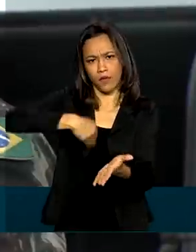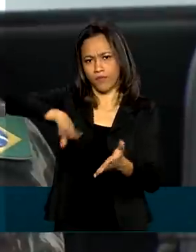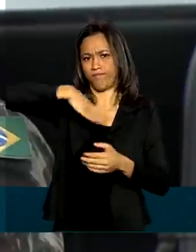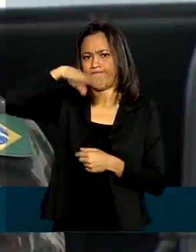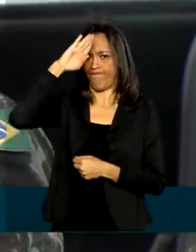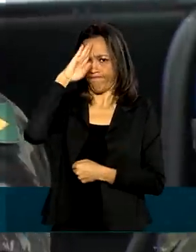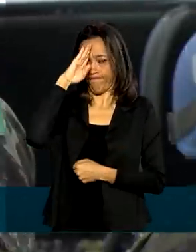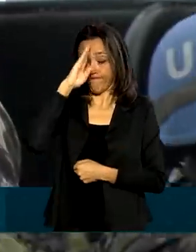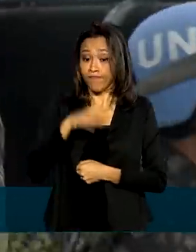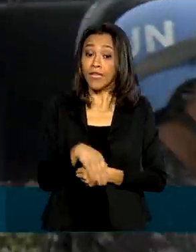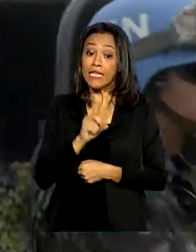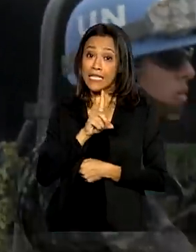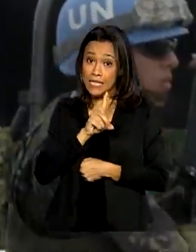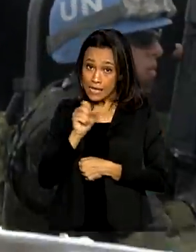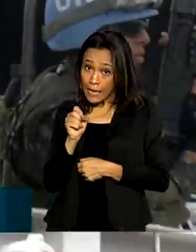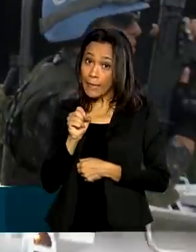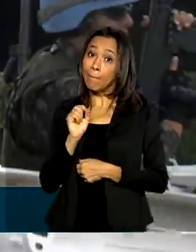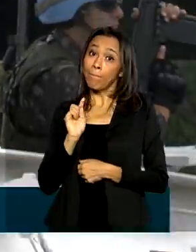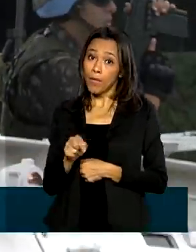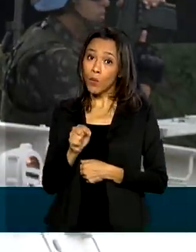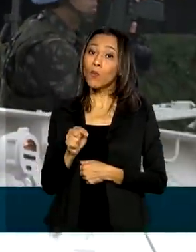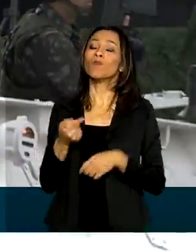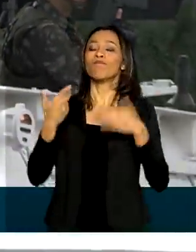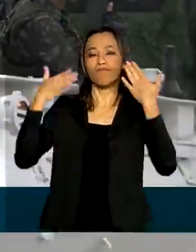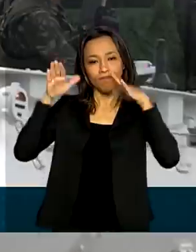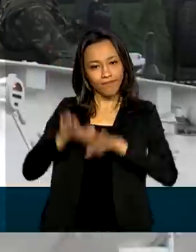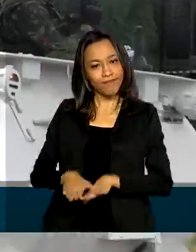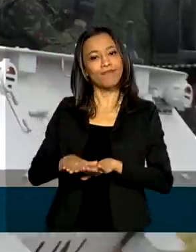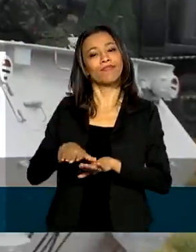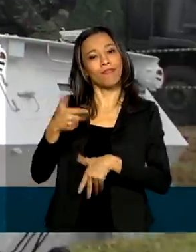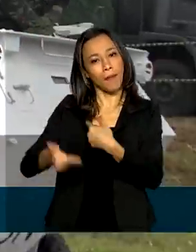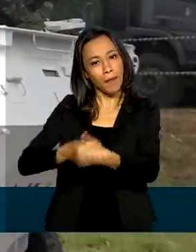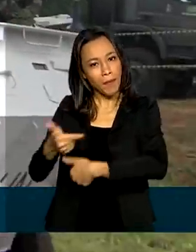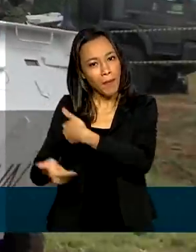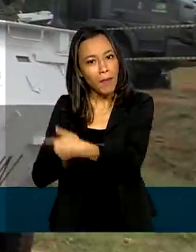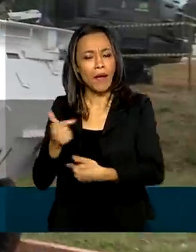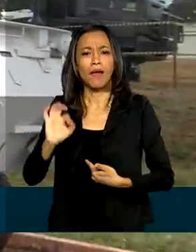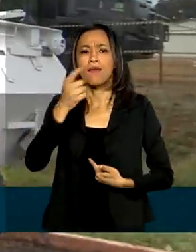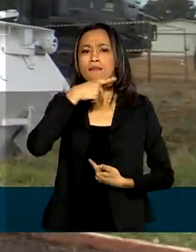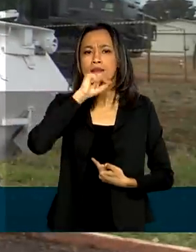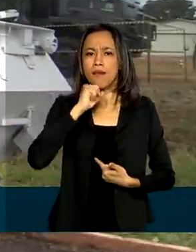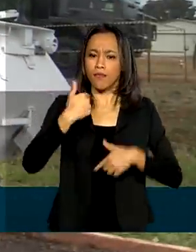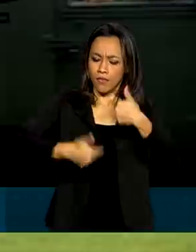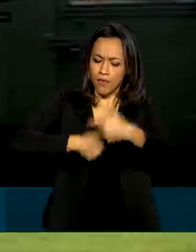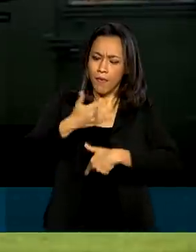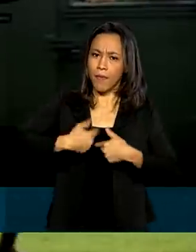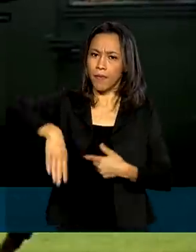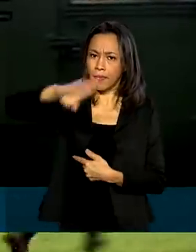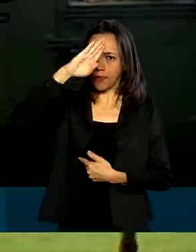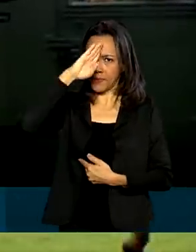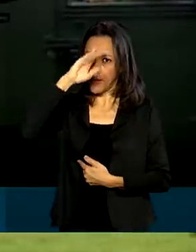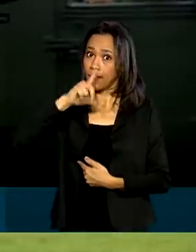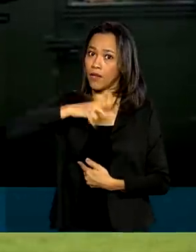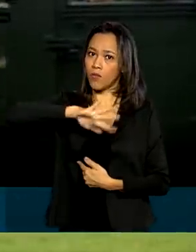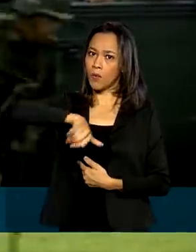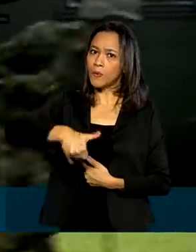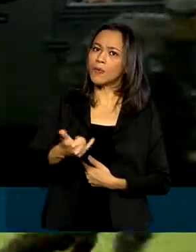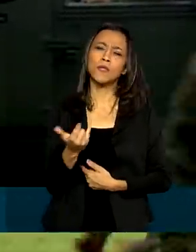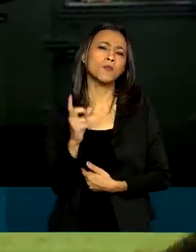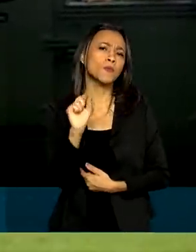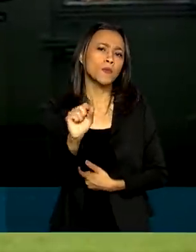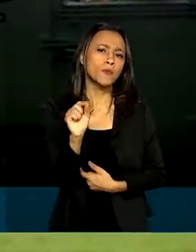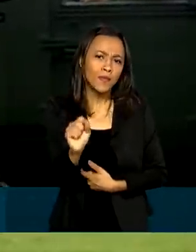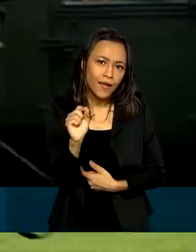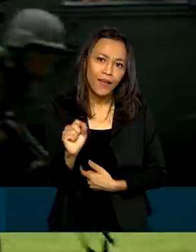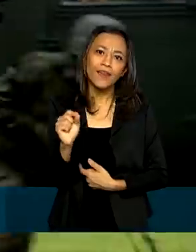E cerca de 100 mil acabam prestando serviço. Quem serve às Forças Armadas tem a oportunidade ainda